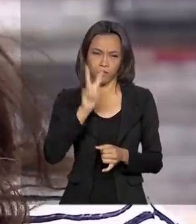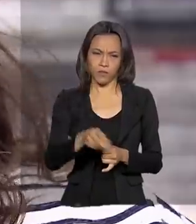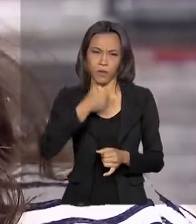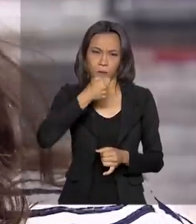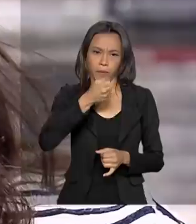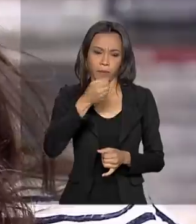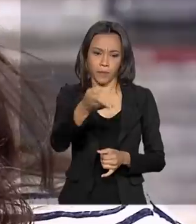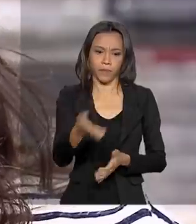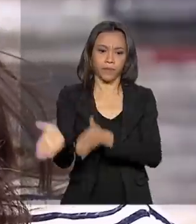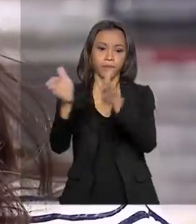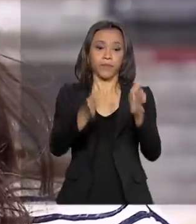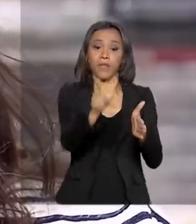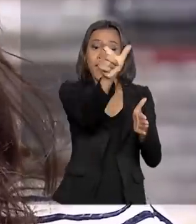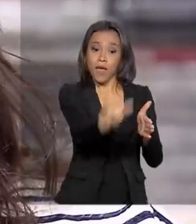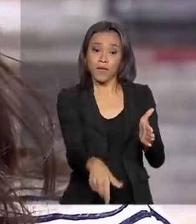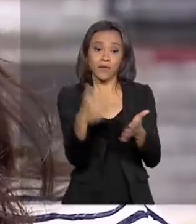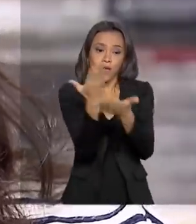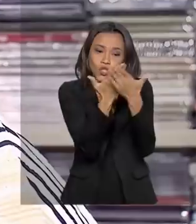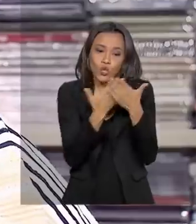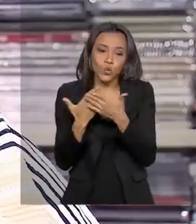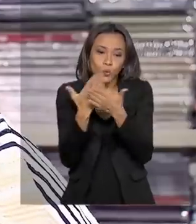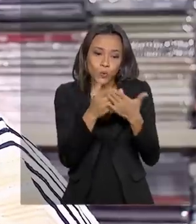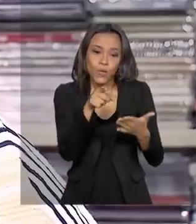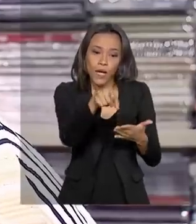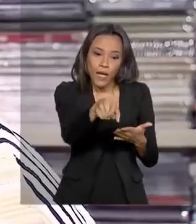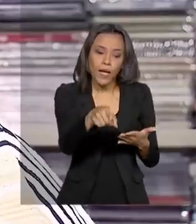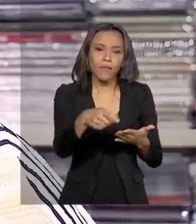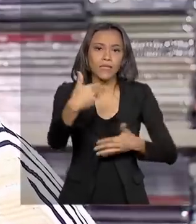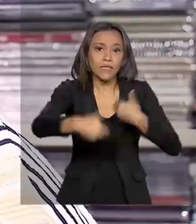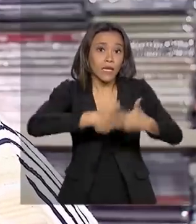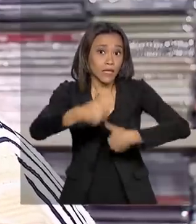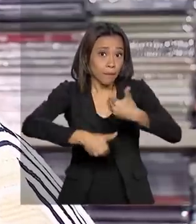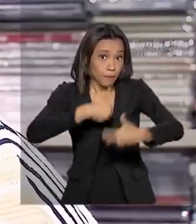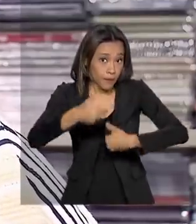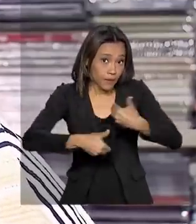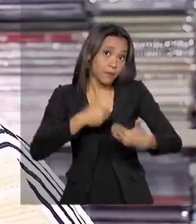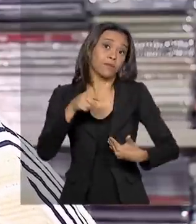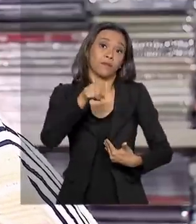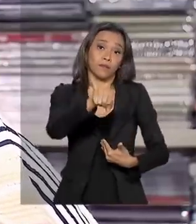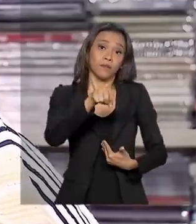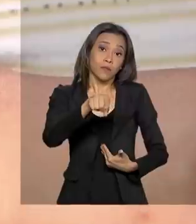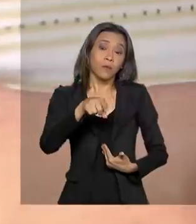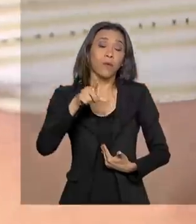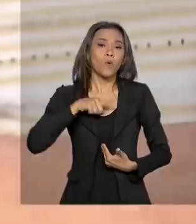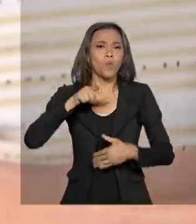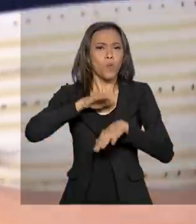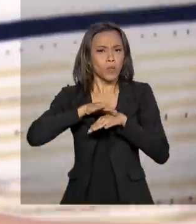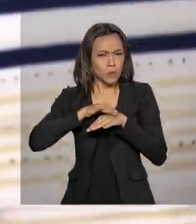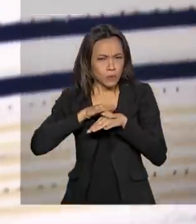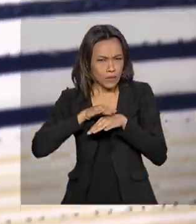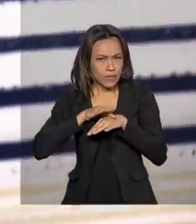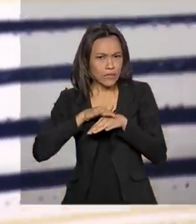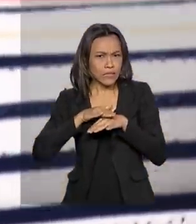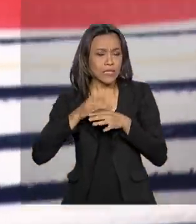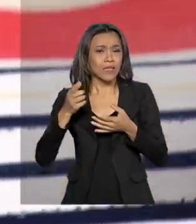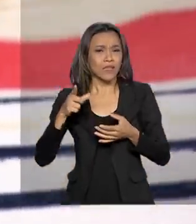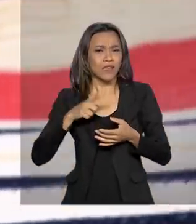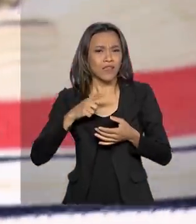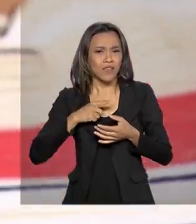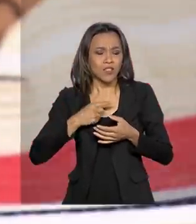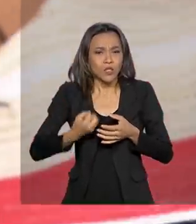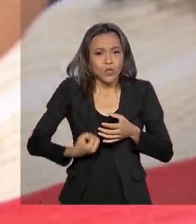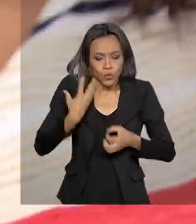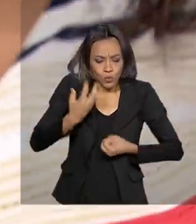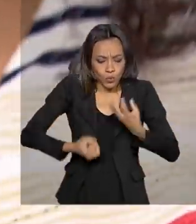Esta estudante paulista faz tratamento para conter a urticara crônica espontânea, doença autoimune que provoca manchas na